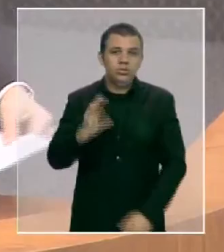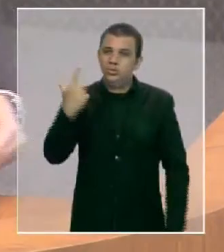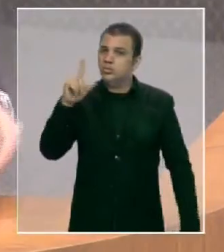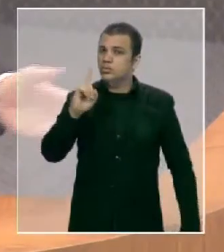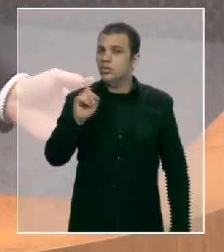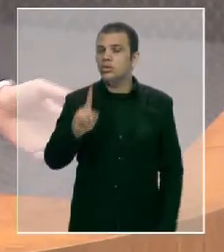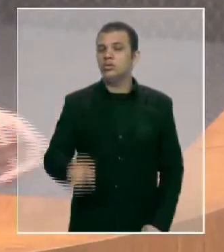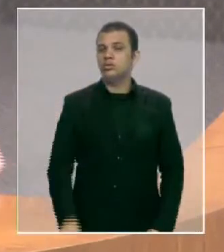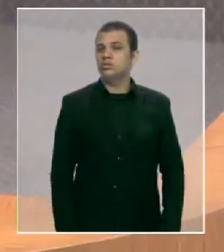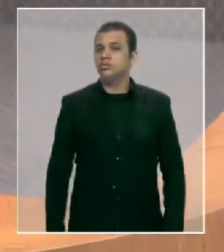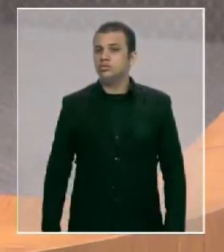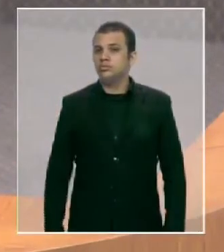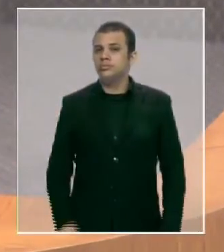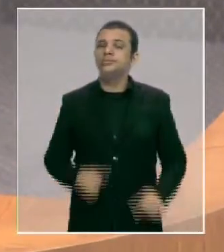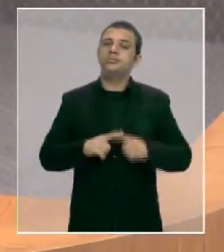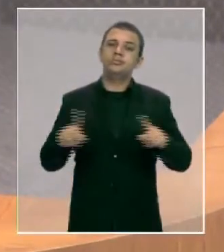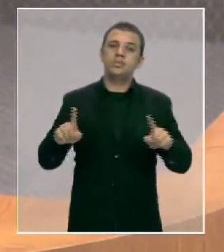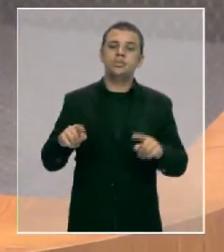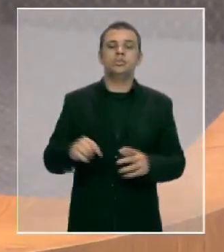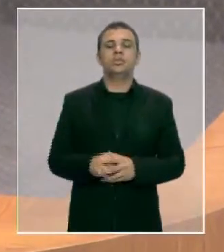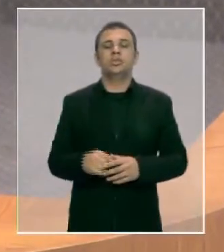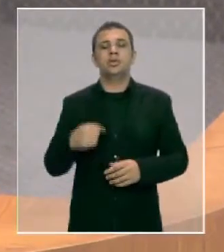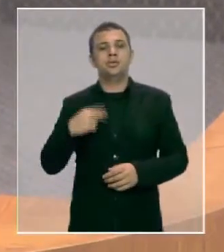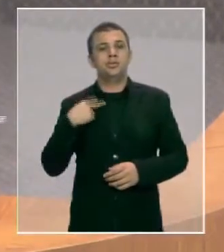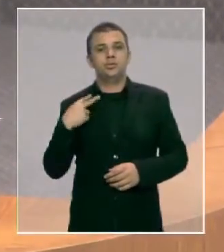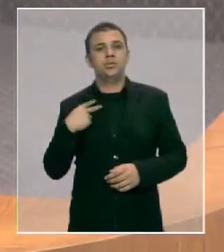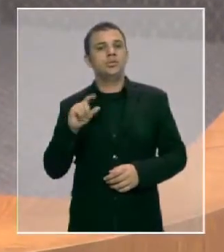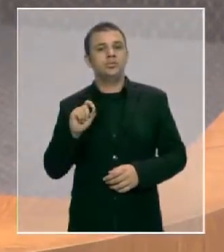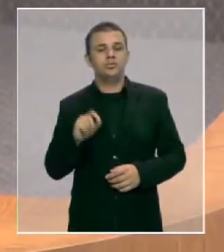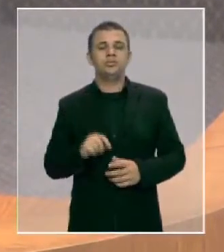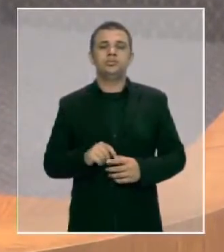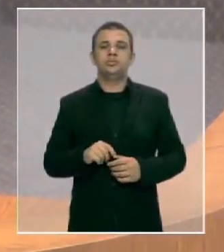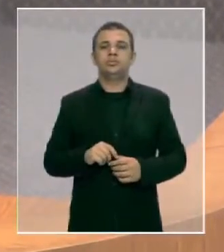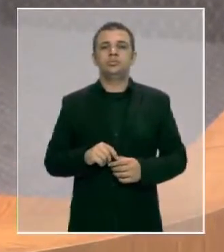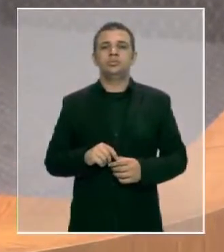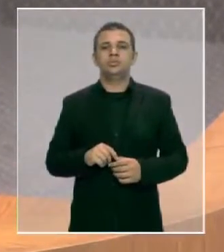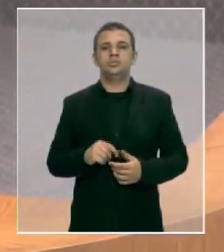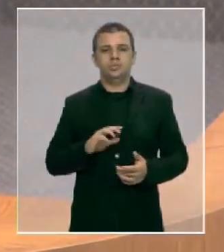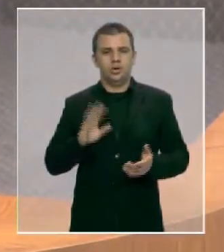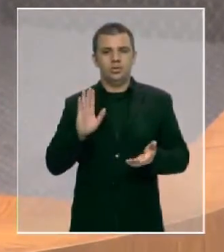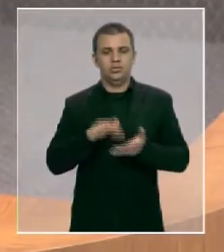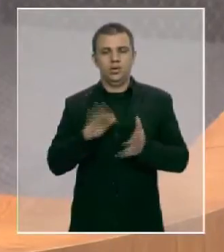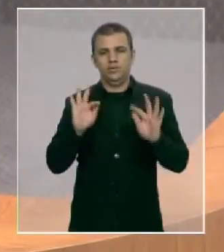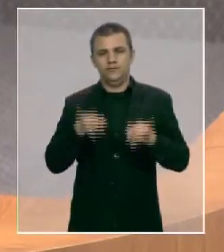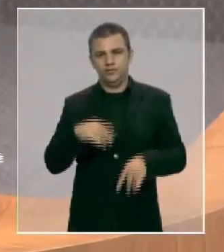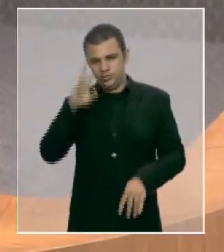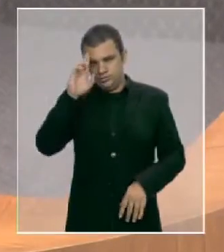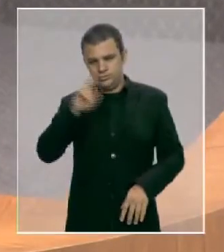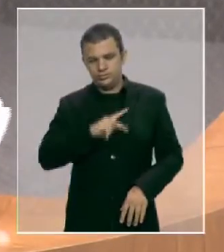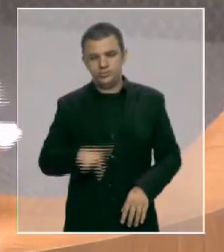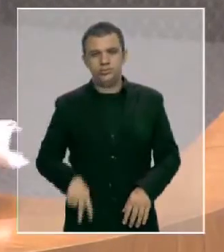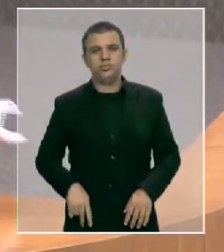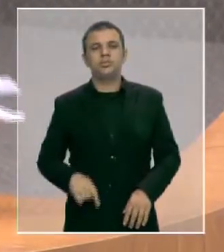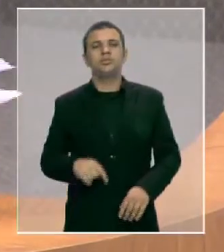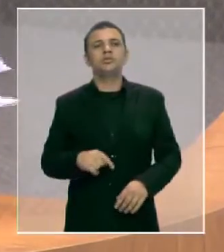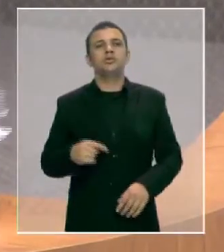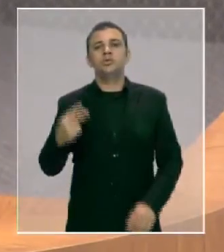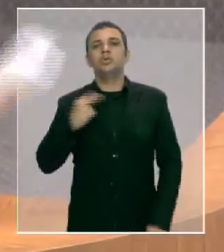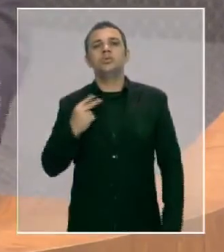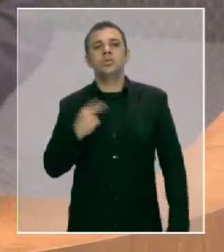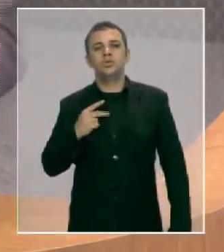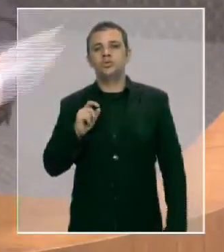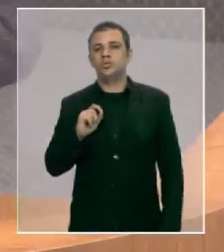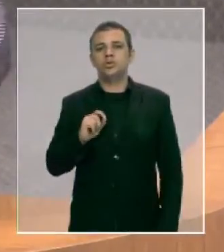Agora, eu não tenho condições, para finalizar, senhor presidente, eu não tenho condições aqui, de forma alguma, de agora ir